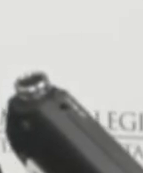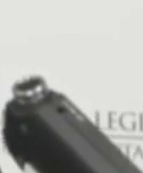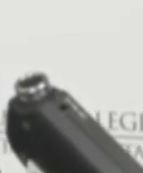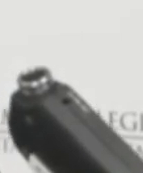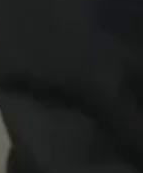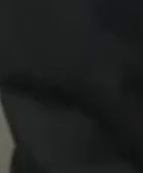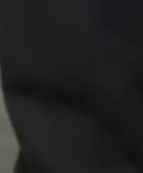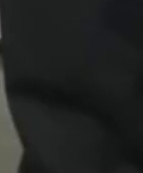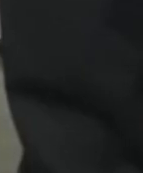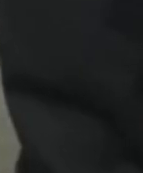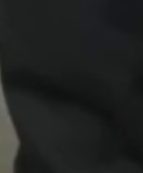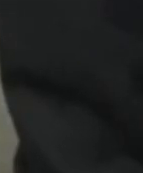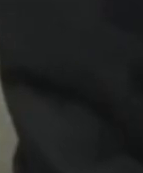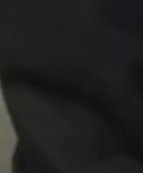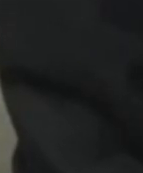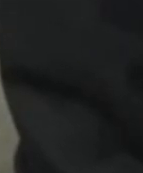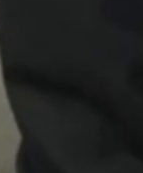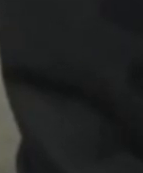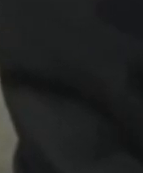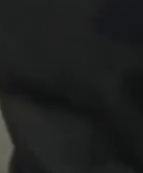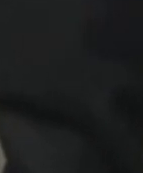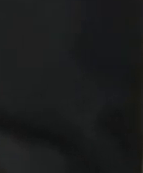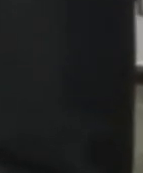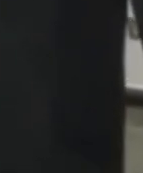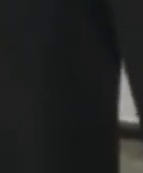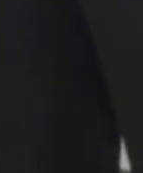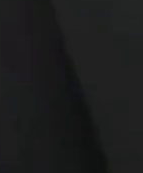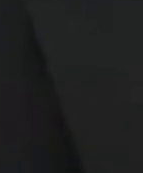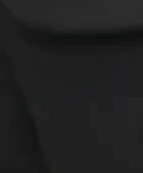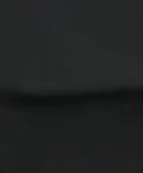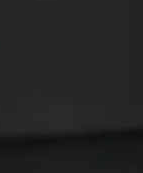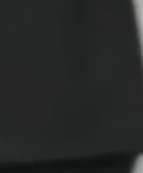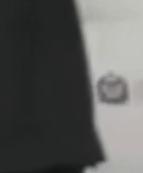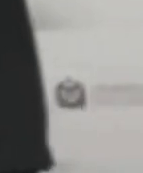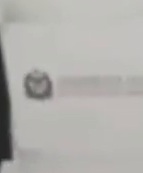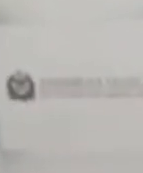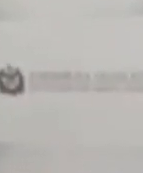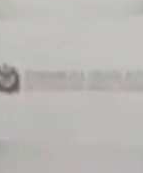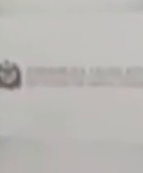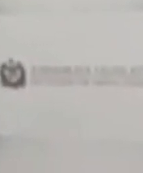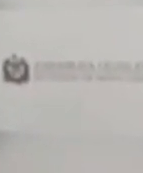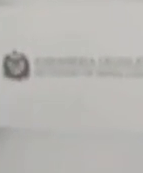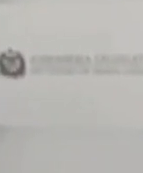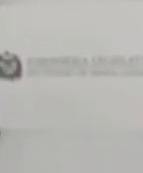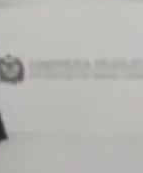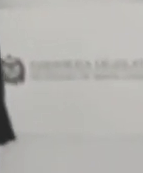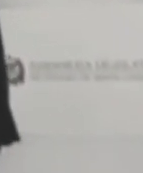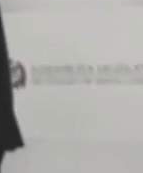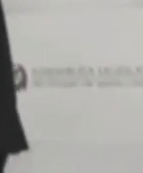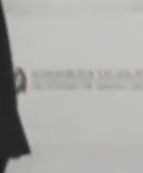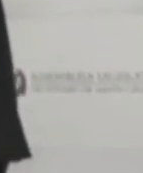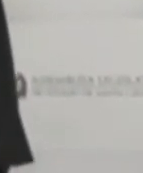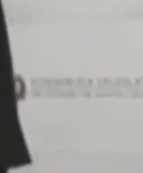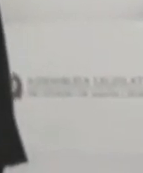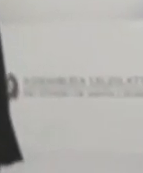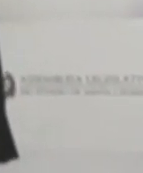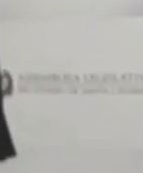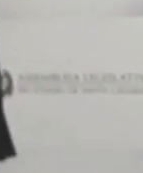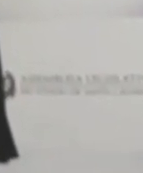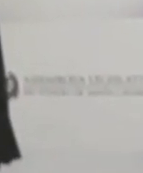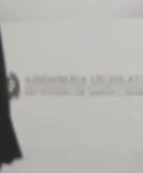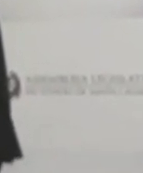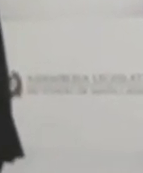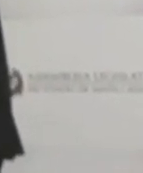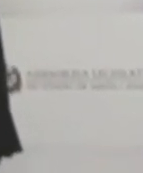para a comunidade. O cabo Edemar e Thor formam um binômio certificado pelo Conselho Brasileiro do Cão Funcional